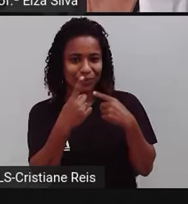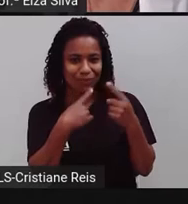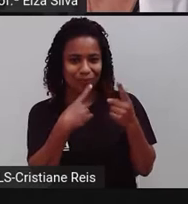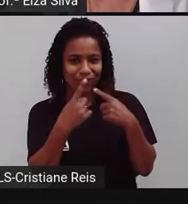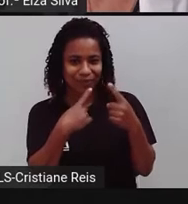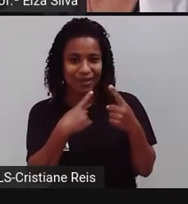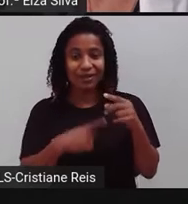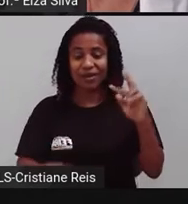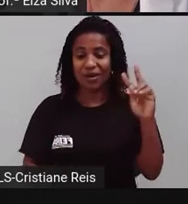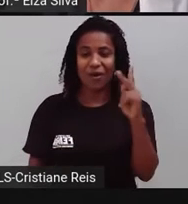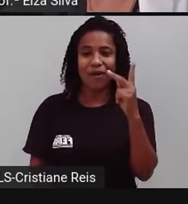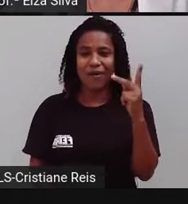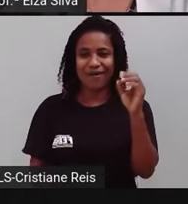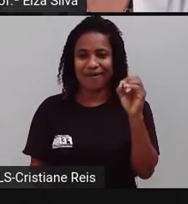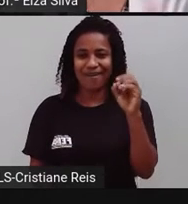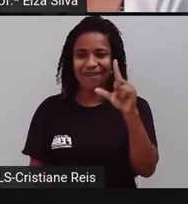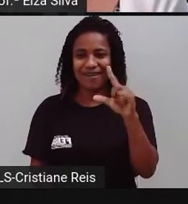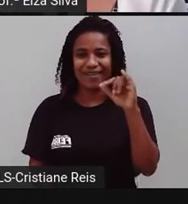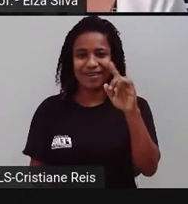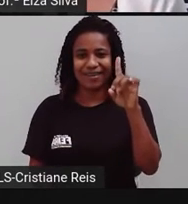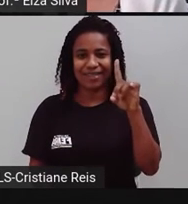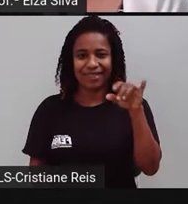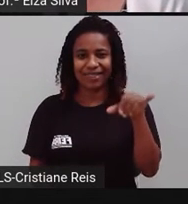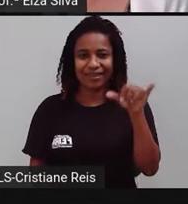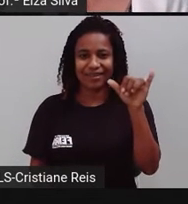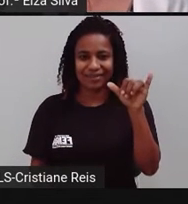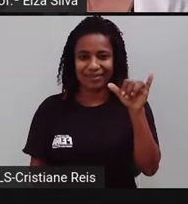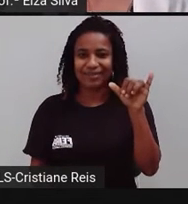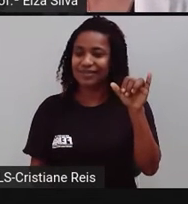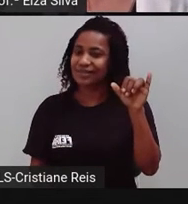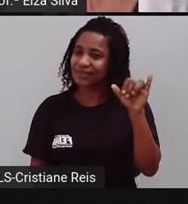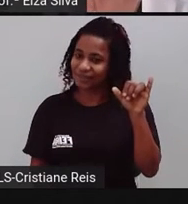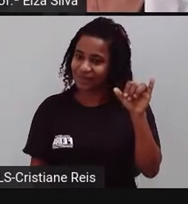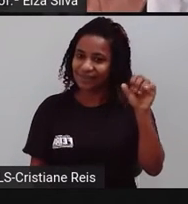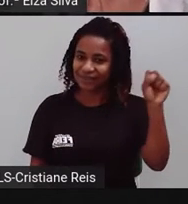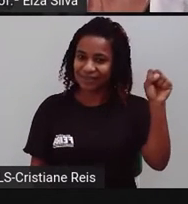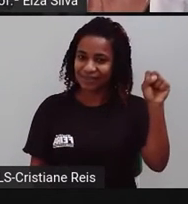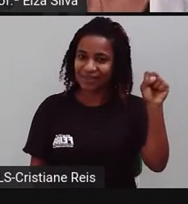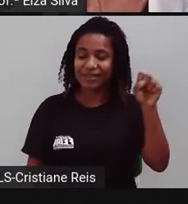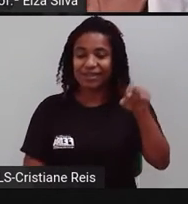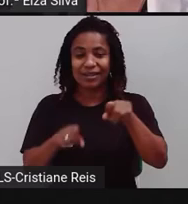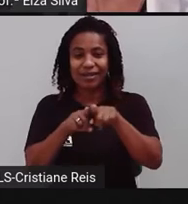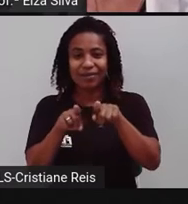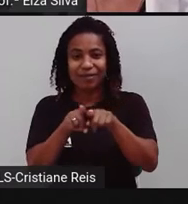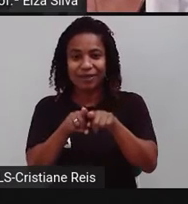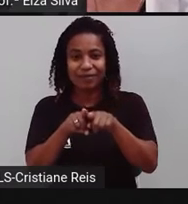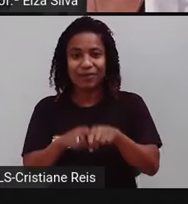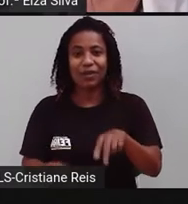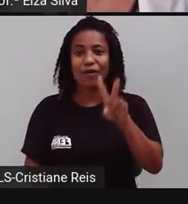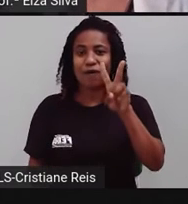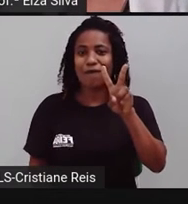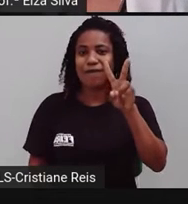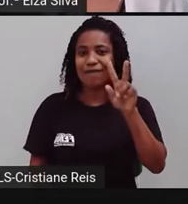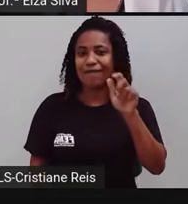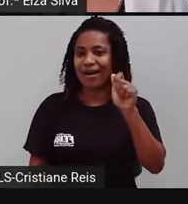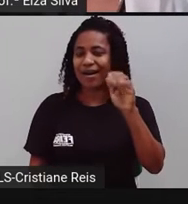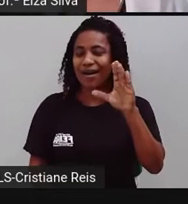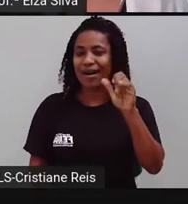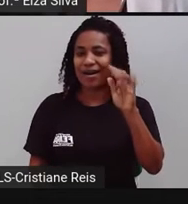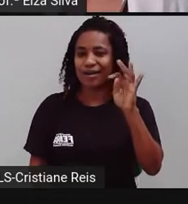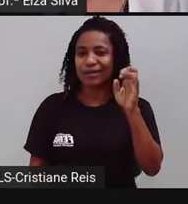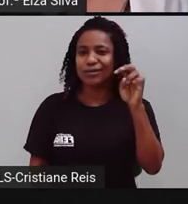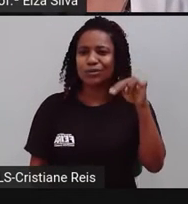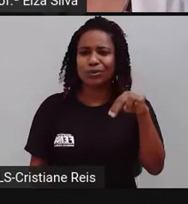holiday. E durante a aula, vocês vão observar que eu utilizo muito a expressão vacation. Então, qual é a diferença?